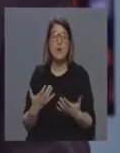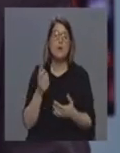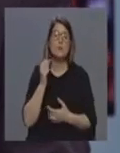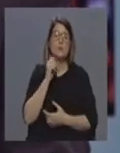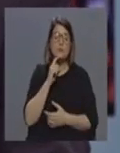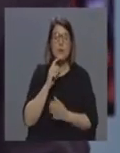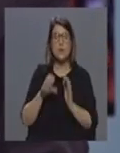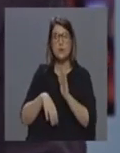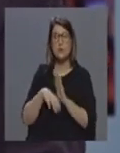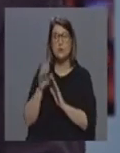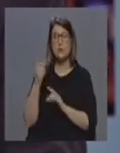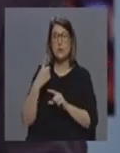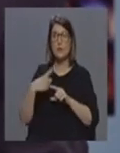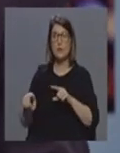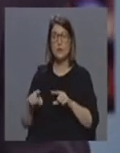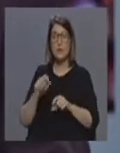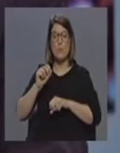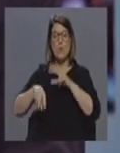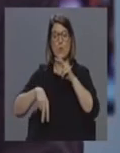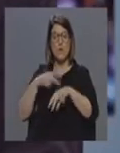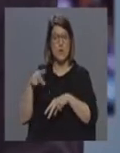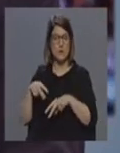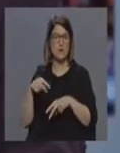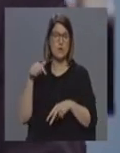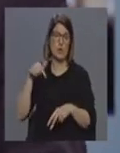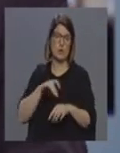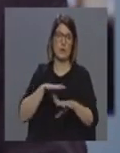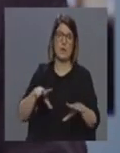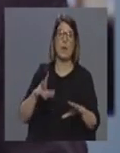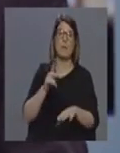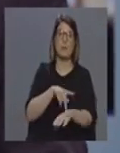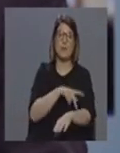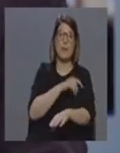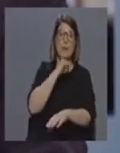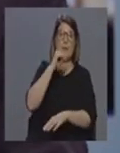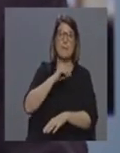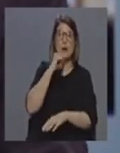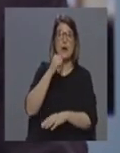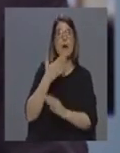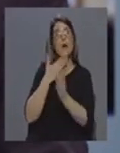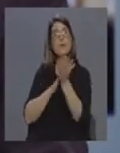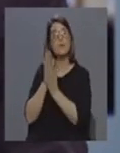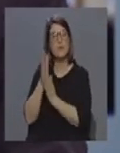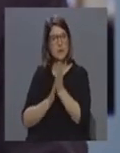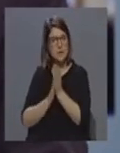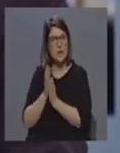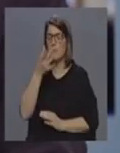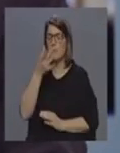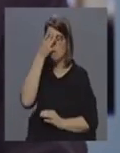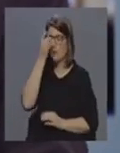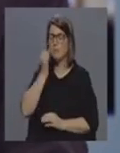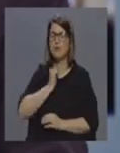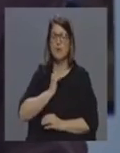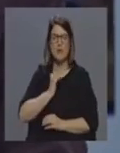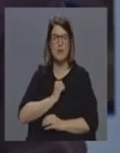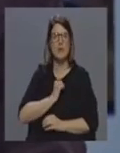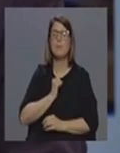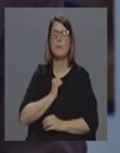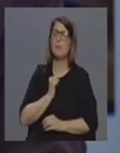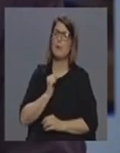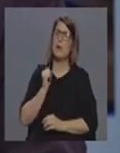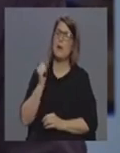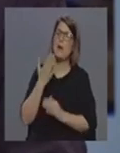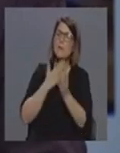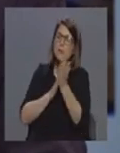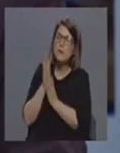outras condições mais modernas que ainda não chegaram ao hospital de Ponta Delgada portanto era de aproveitar e tem na minha opinião tinha que ser aproveitado aquilo